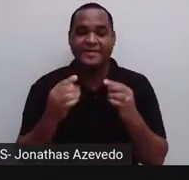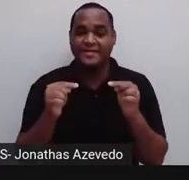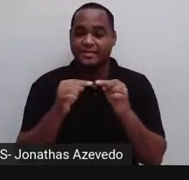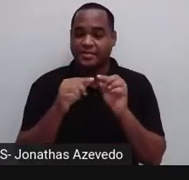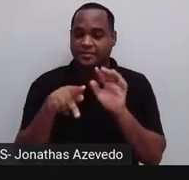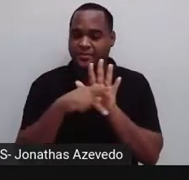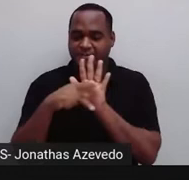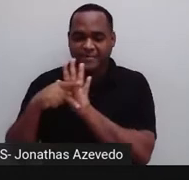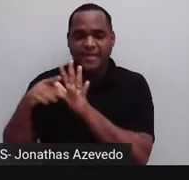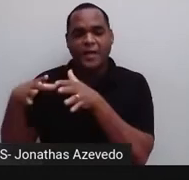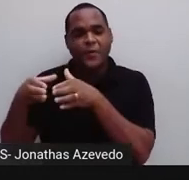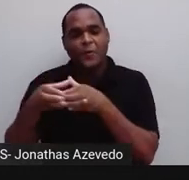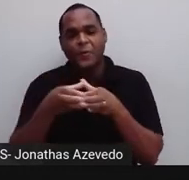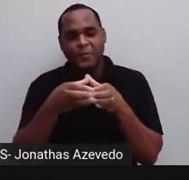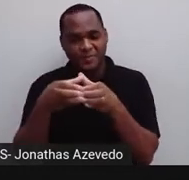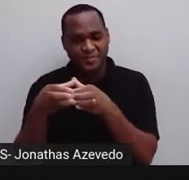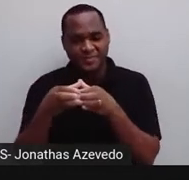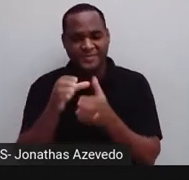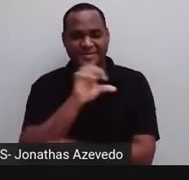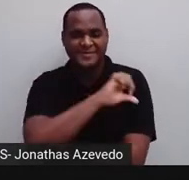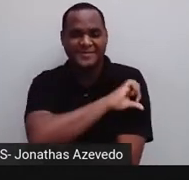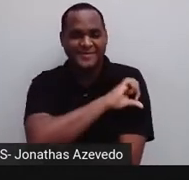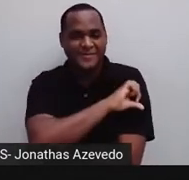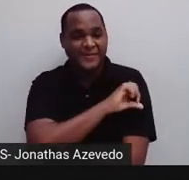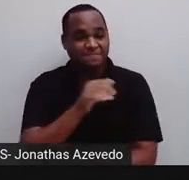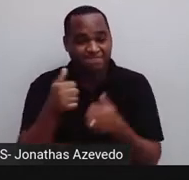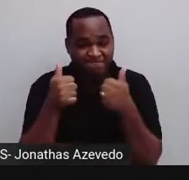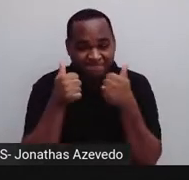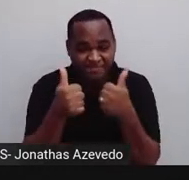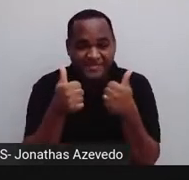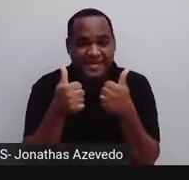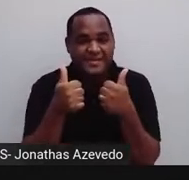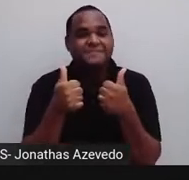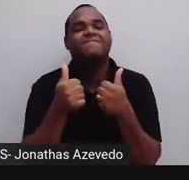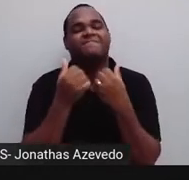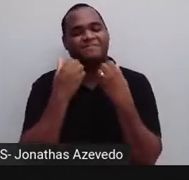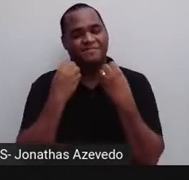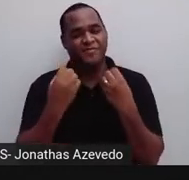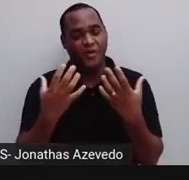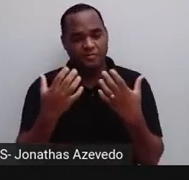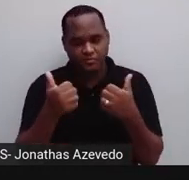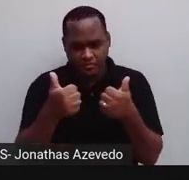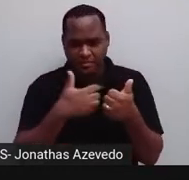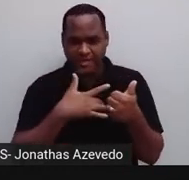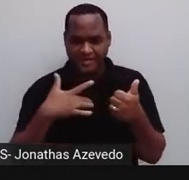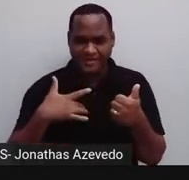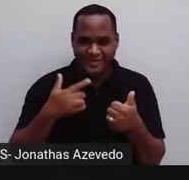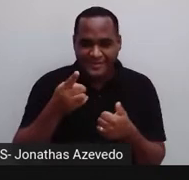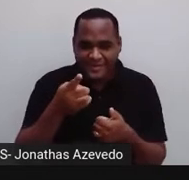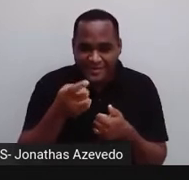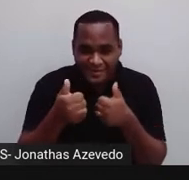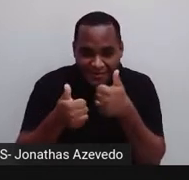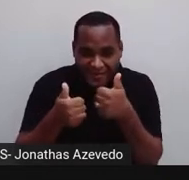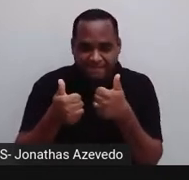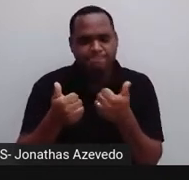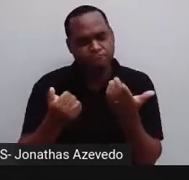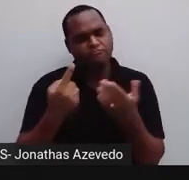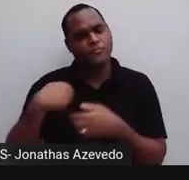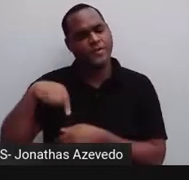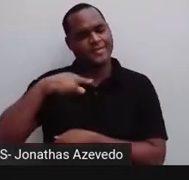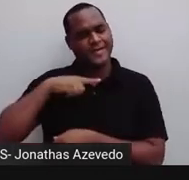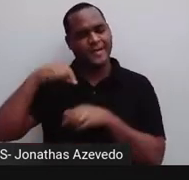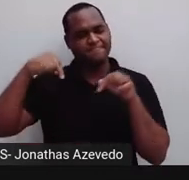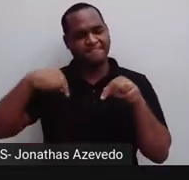turmas de nono ano, tá bom? É isso aí! Tudo bem com você aí do outro lado? Tudo bem conosco